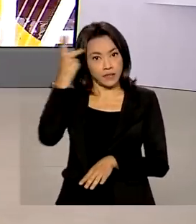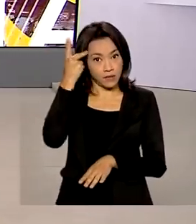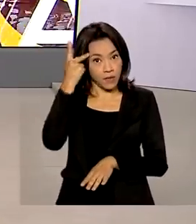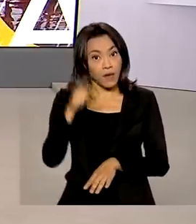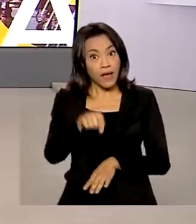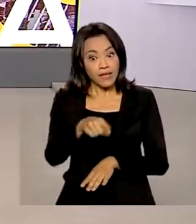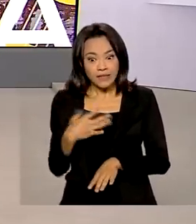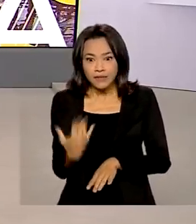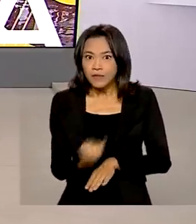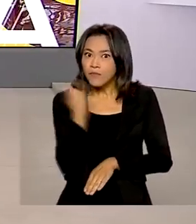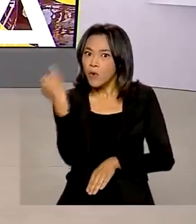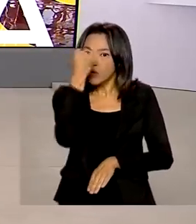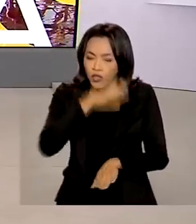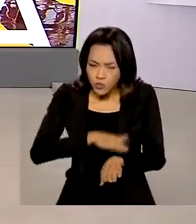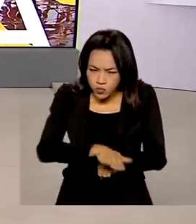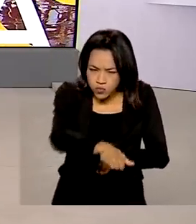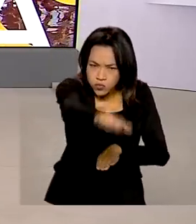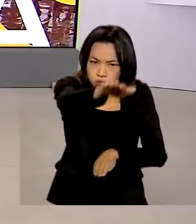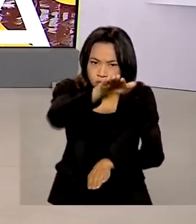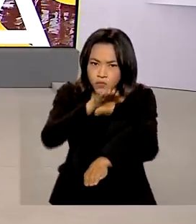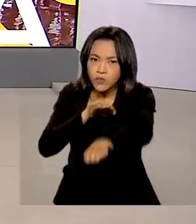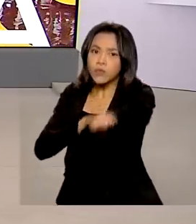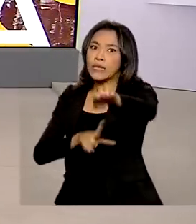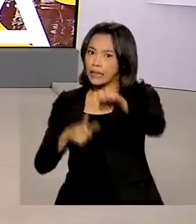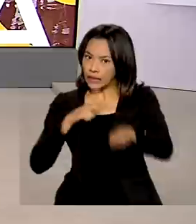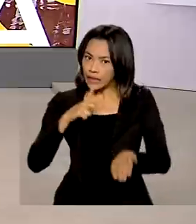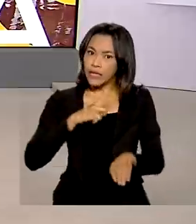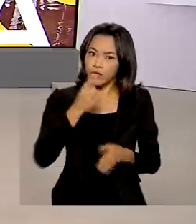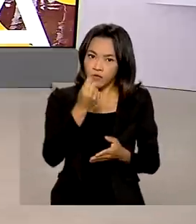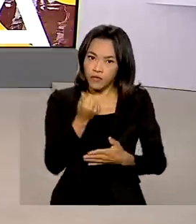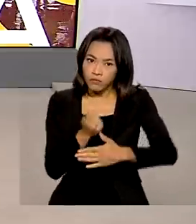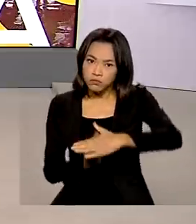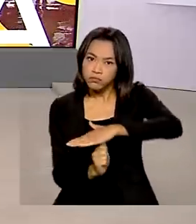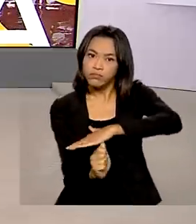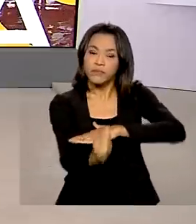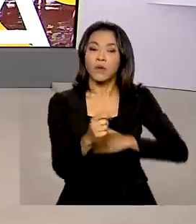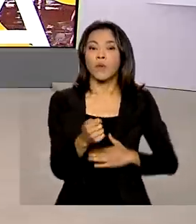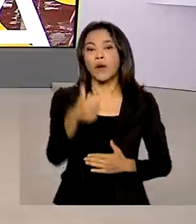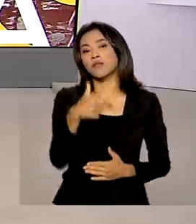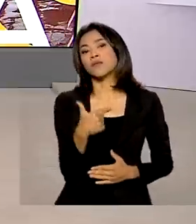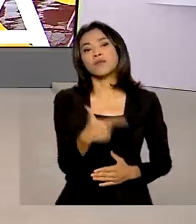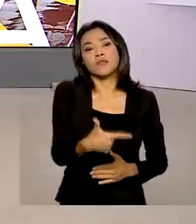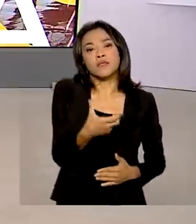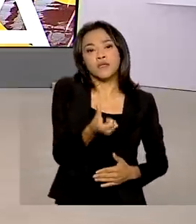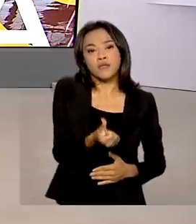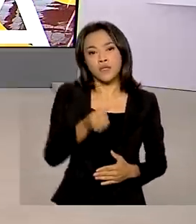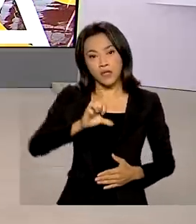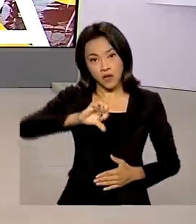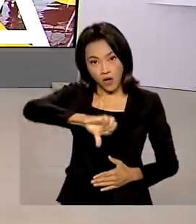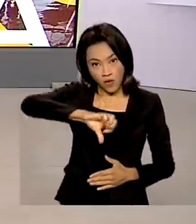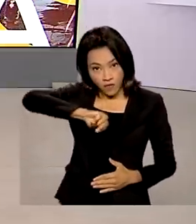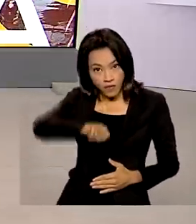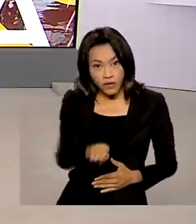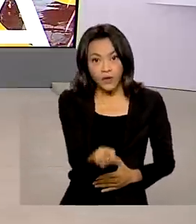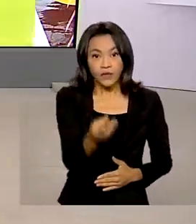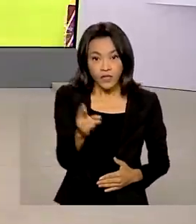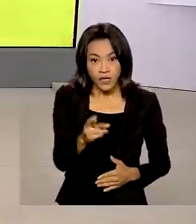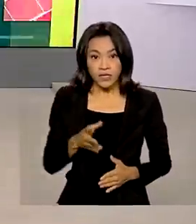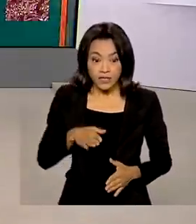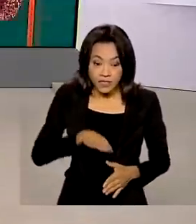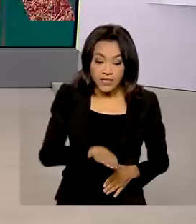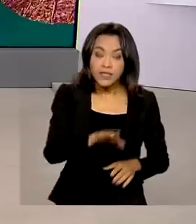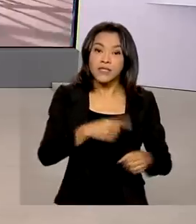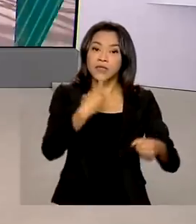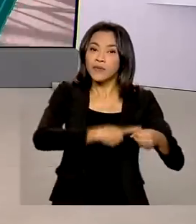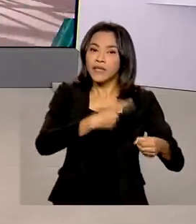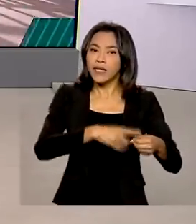uma das mais importantes do país, recebeu investimentos de quase 269 milhões de reais no trecho que corta